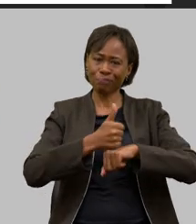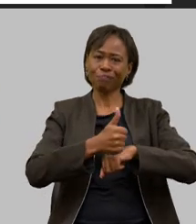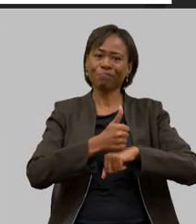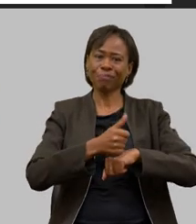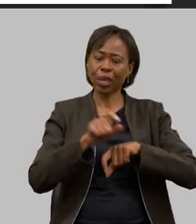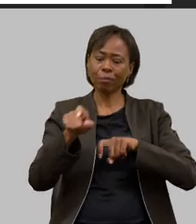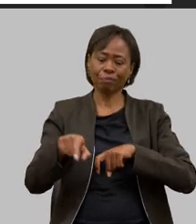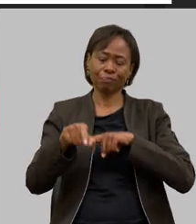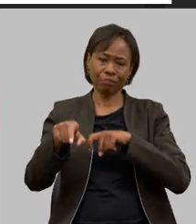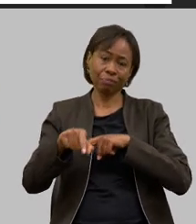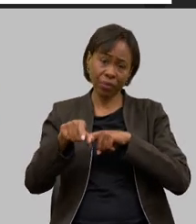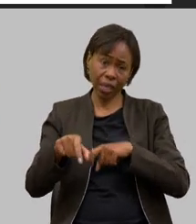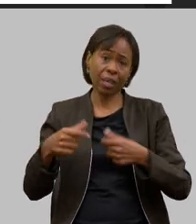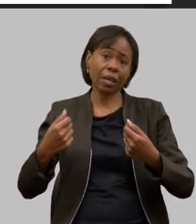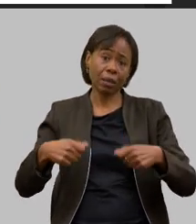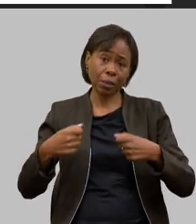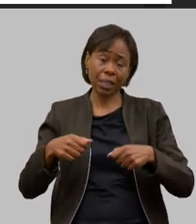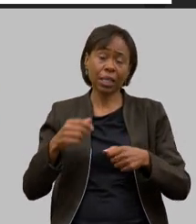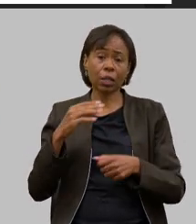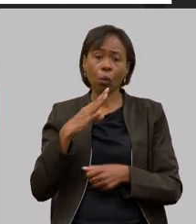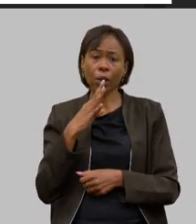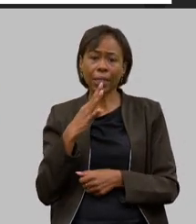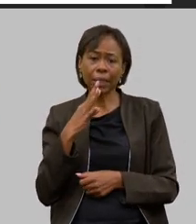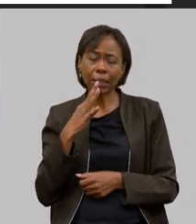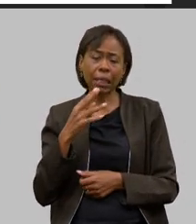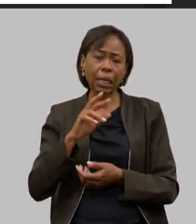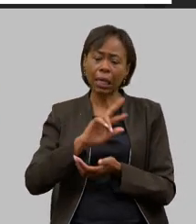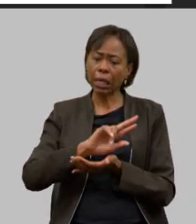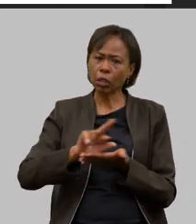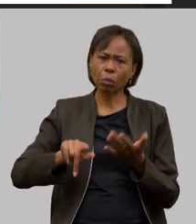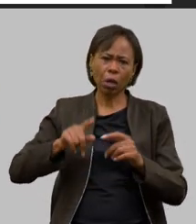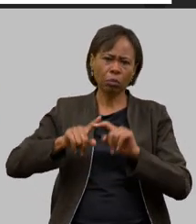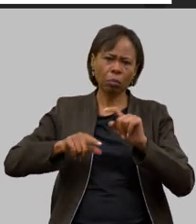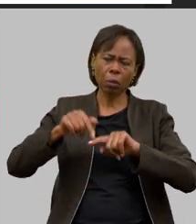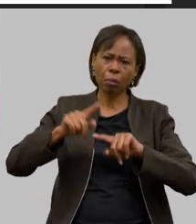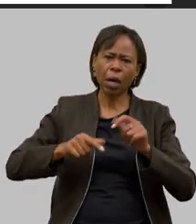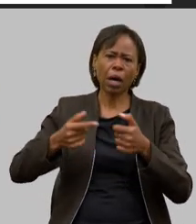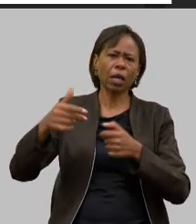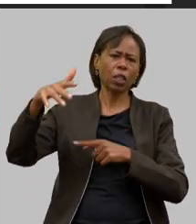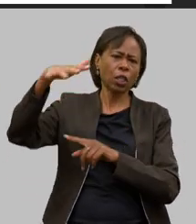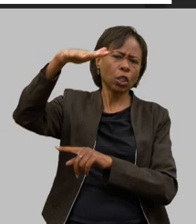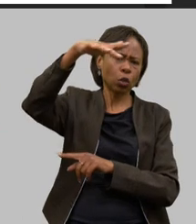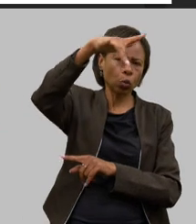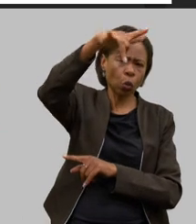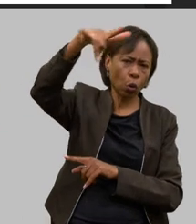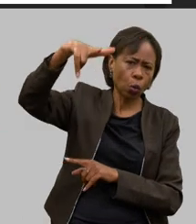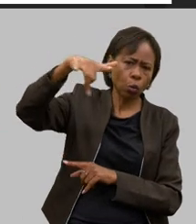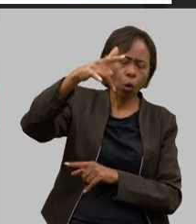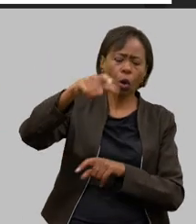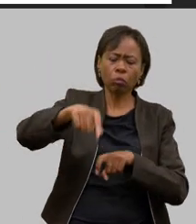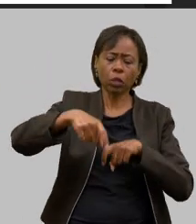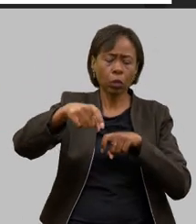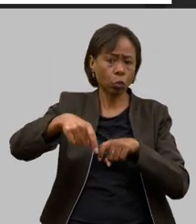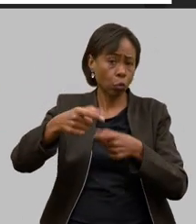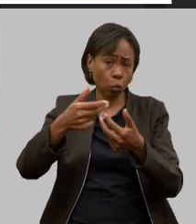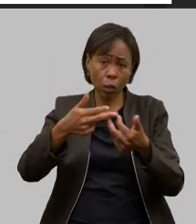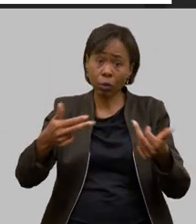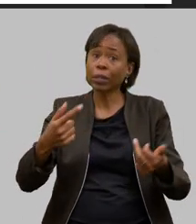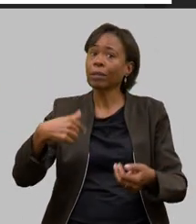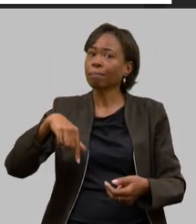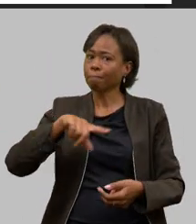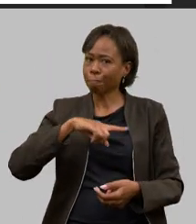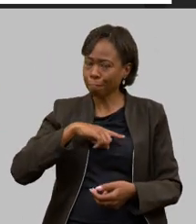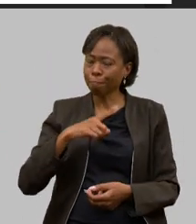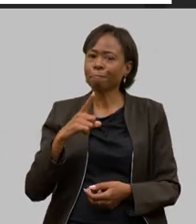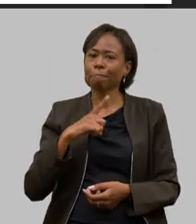que entende de máquina que entende de drone que entende de irrigação que entende de agricultura de precisão então isso para nós é uma grande